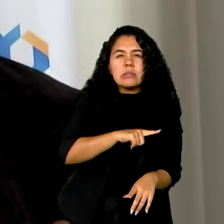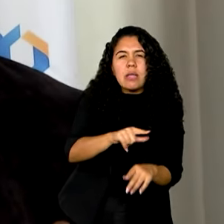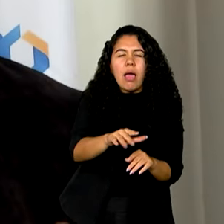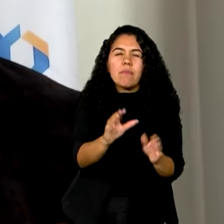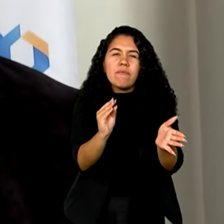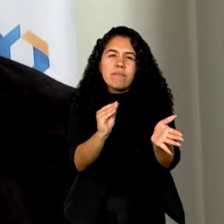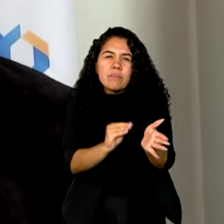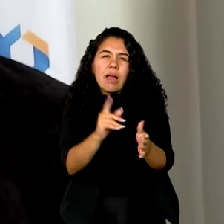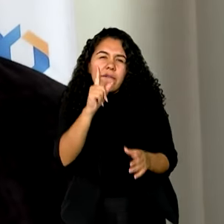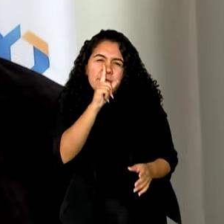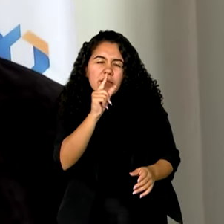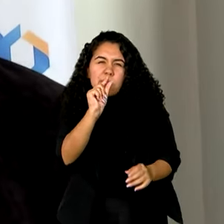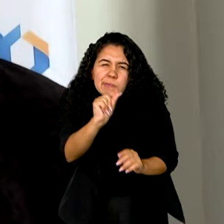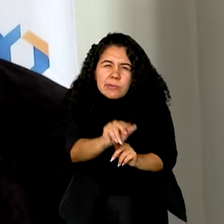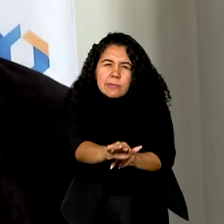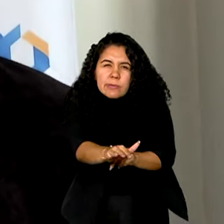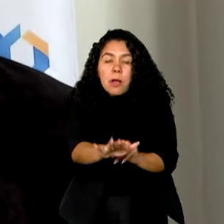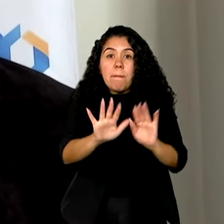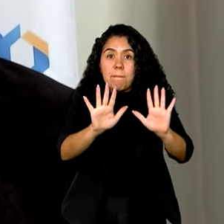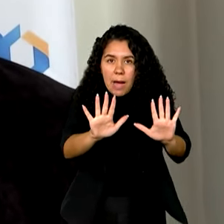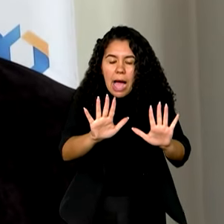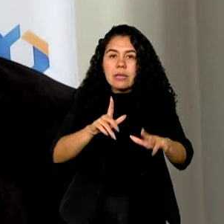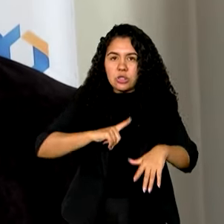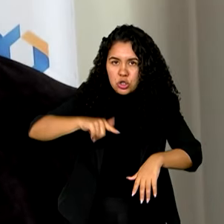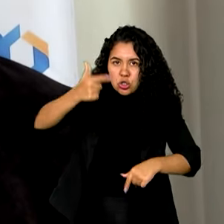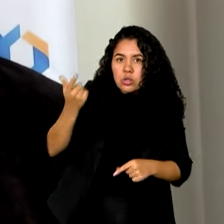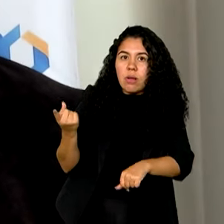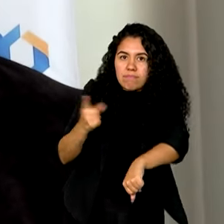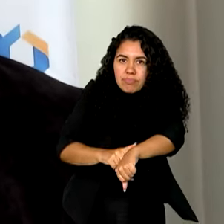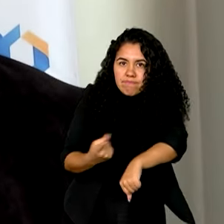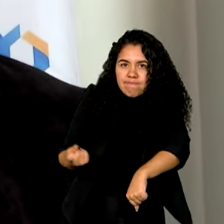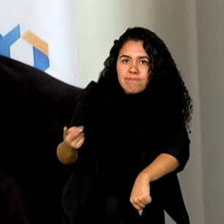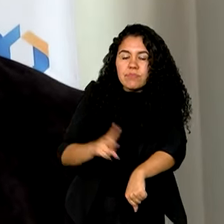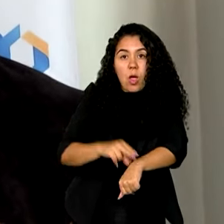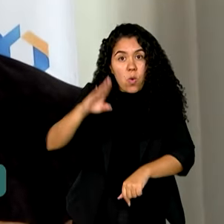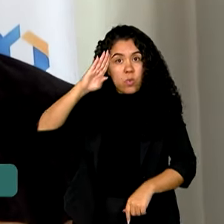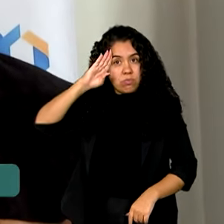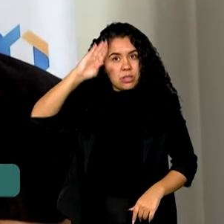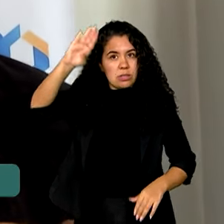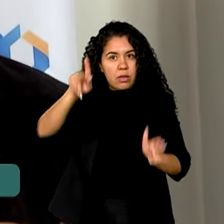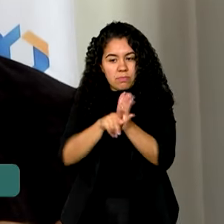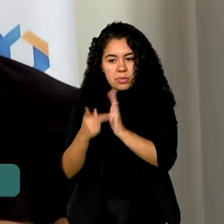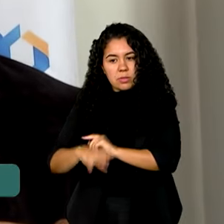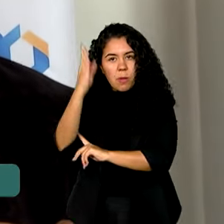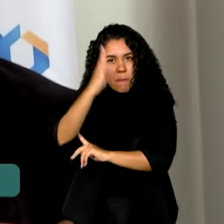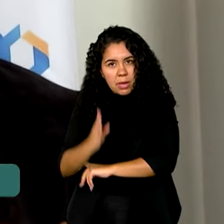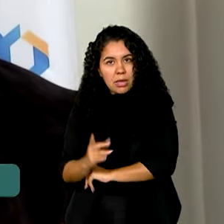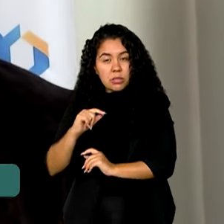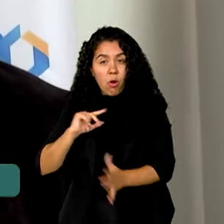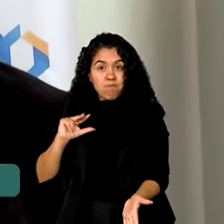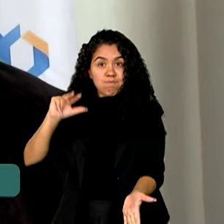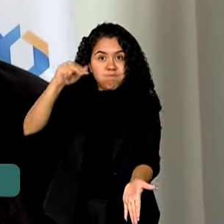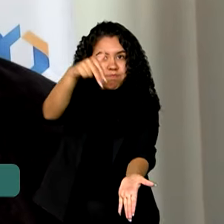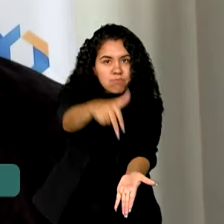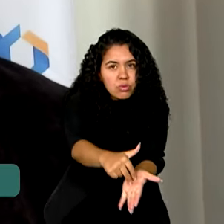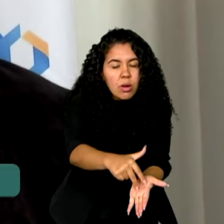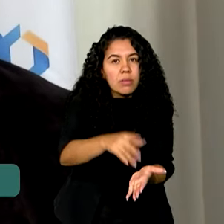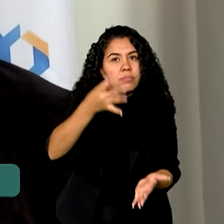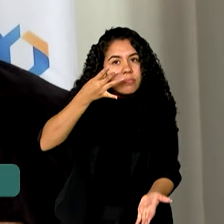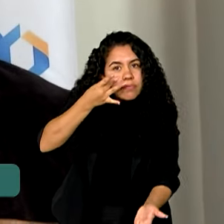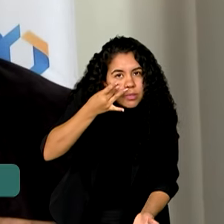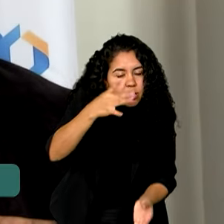Como foi feito um levantamento, dupla verificação com o Exército do Brasil, o Exército do Brasil também chegou a um valor muito próximo na região ali